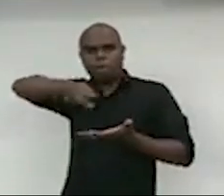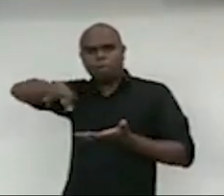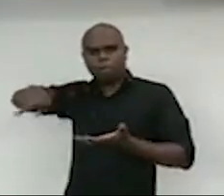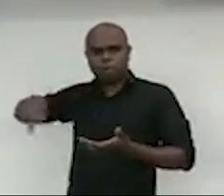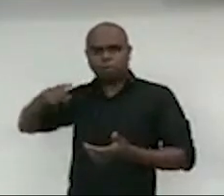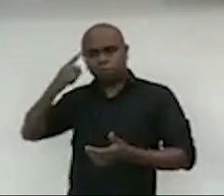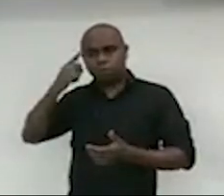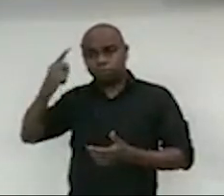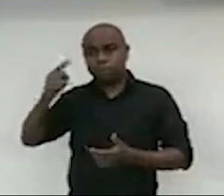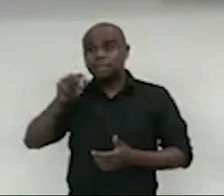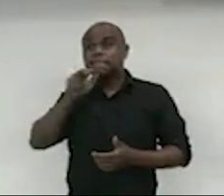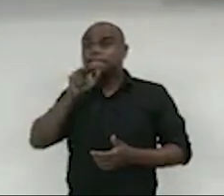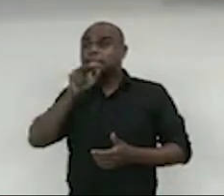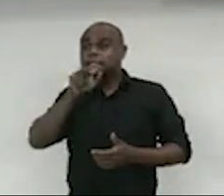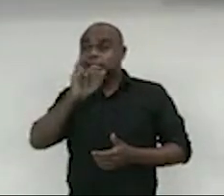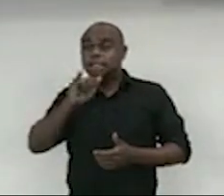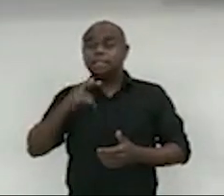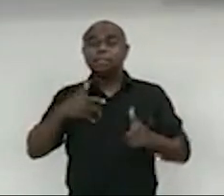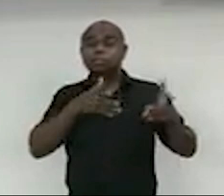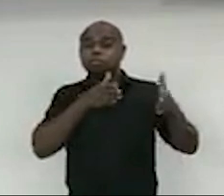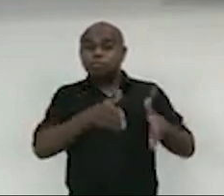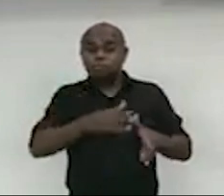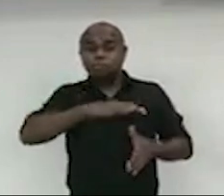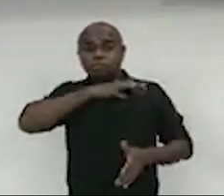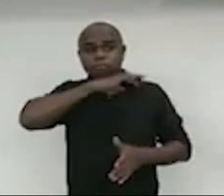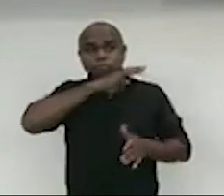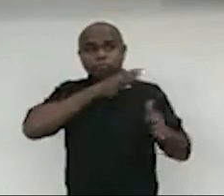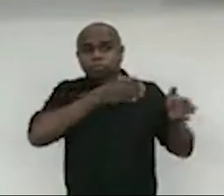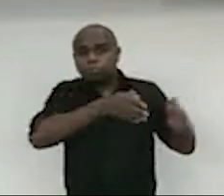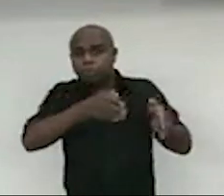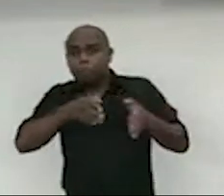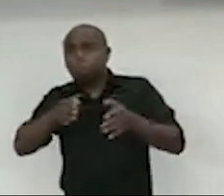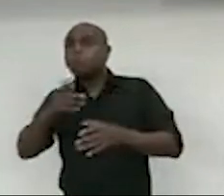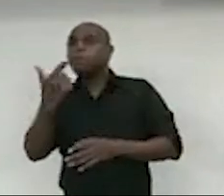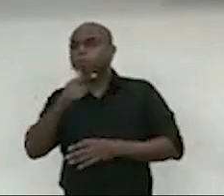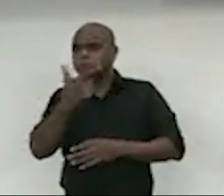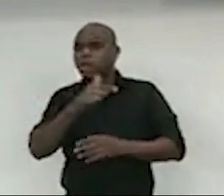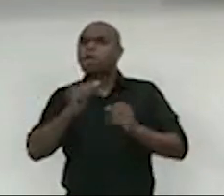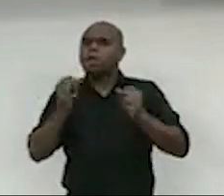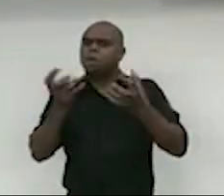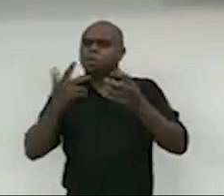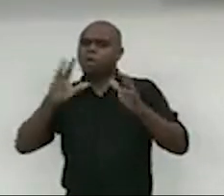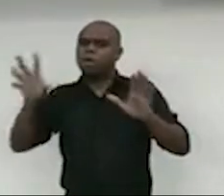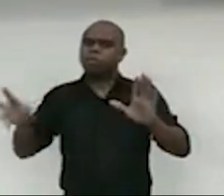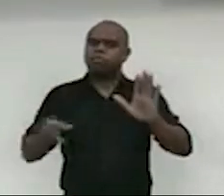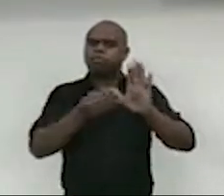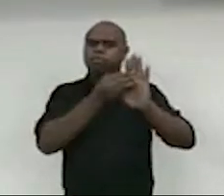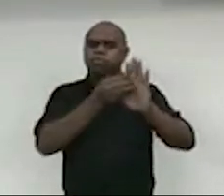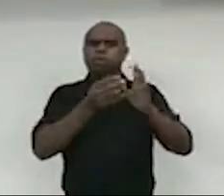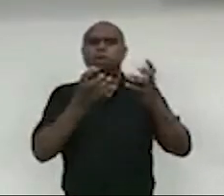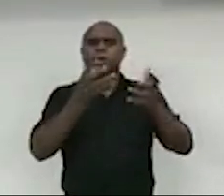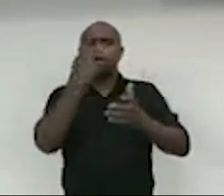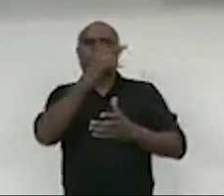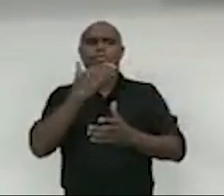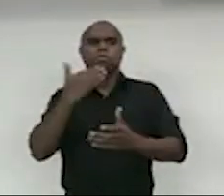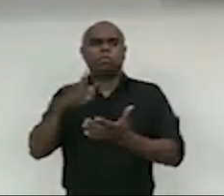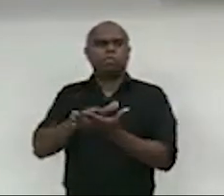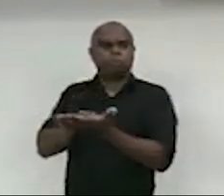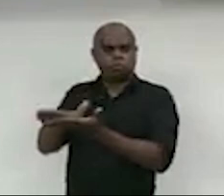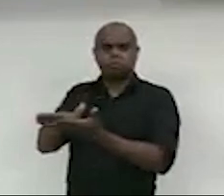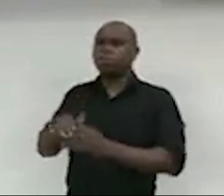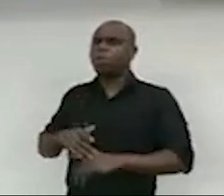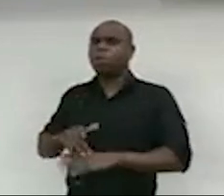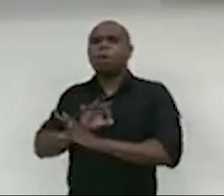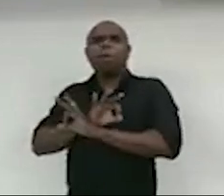aqui, entender que não existe esse tipo de trabalho na municipalidade, gostaria de acrescentar essa questão no requerimento. Não, bem